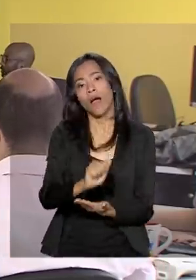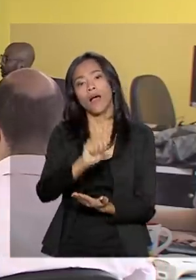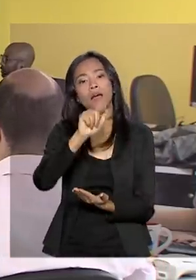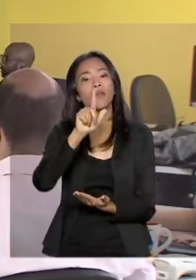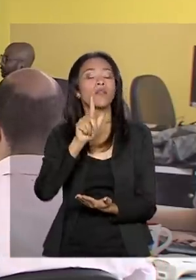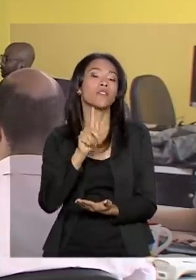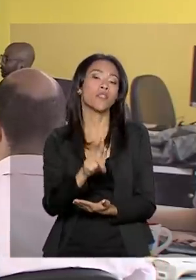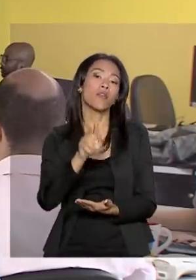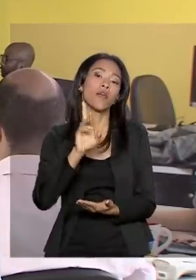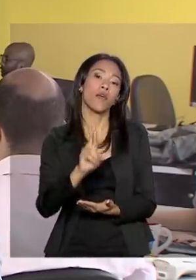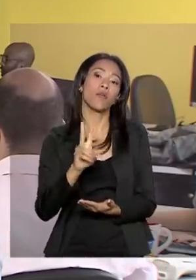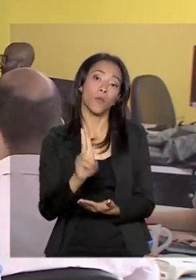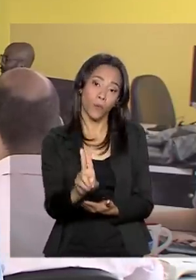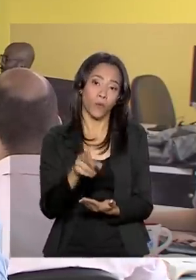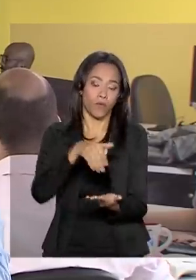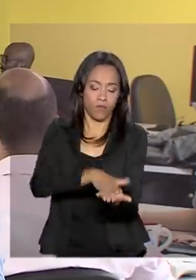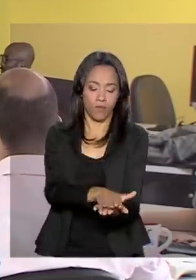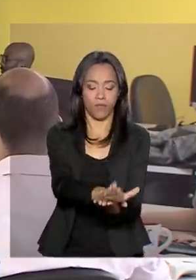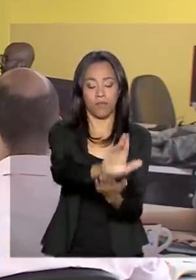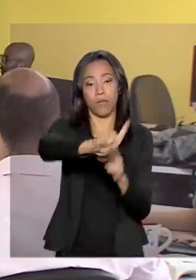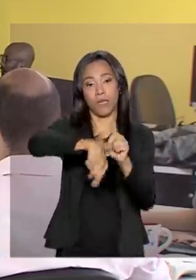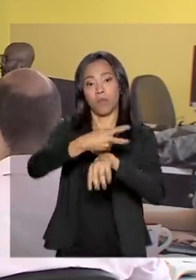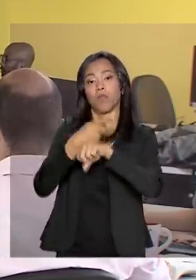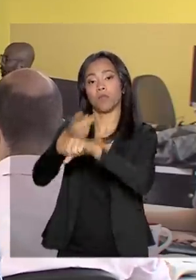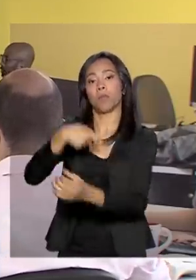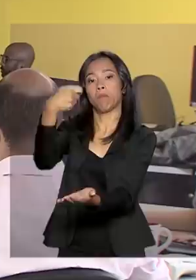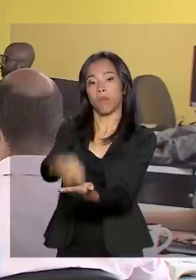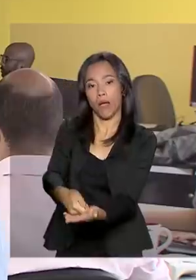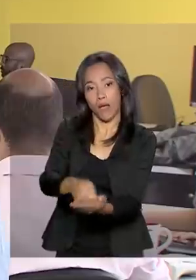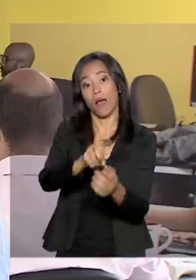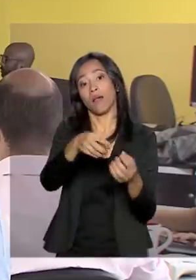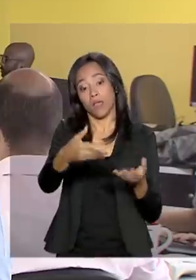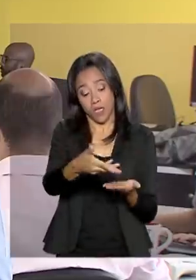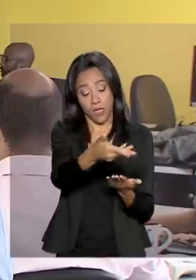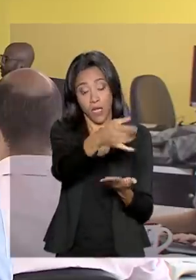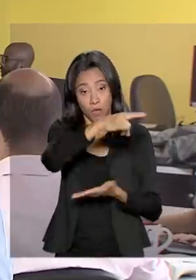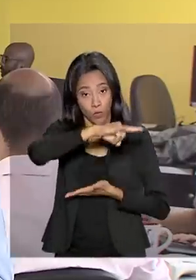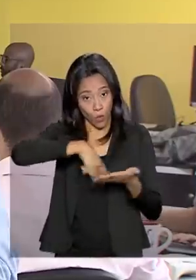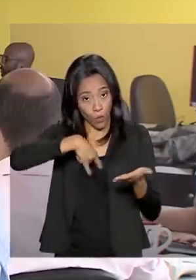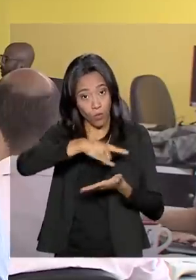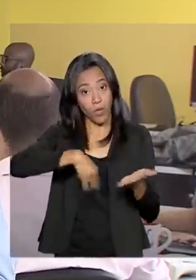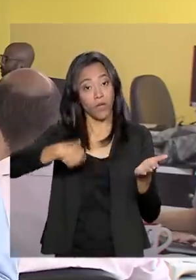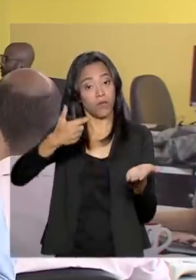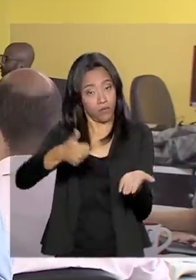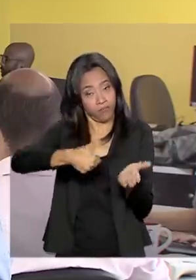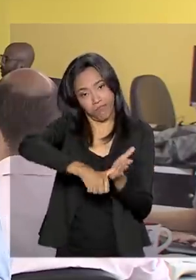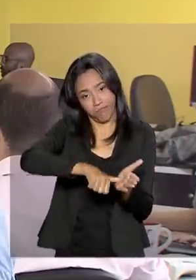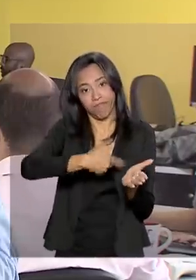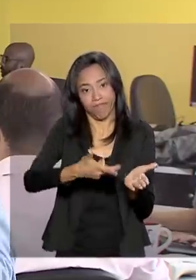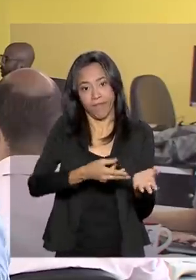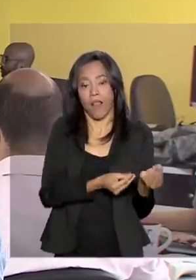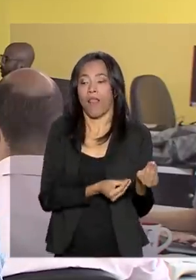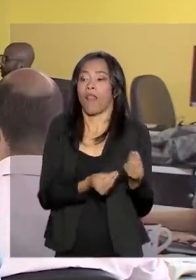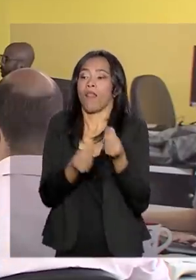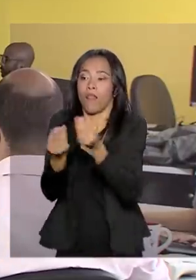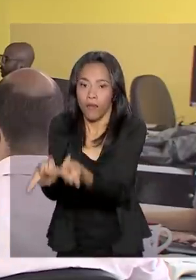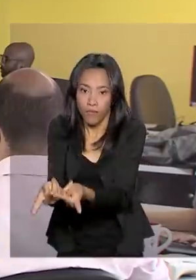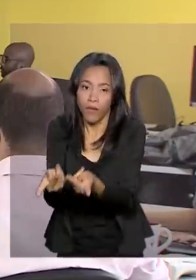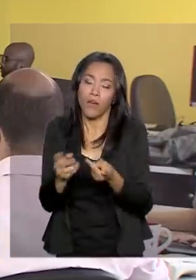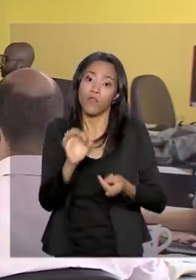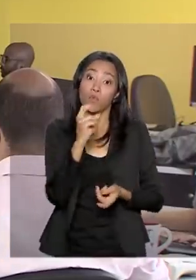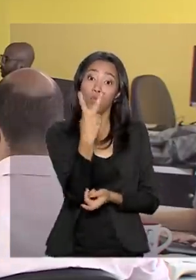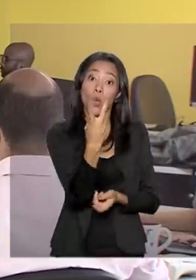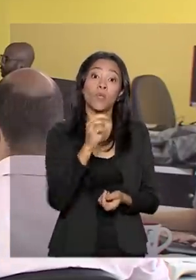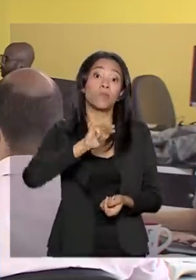para saber da situação comparecendo em qualquer cartório eleitoral com documento de identificação. Como você disse, Carla, foram quase 2